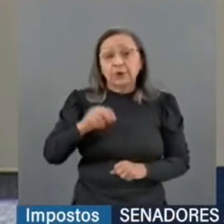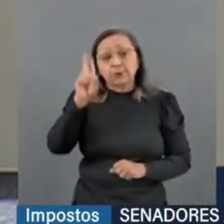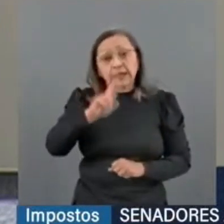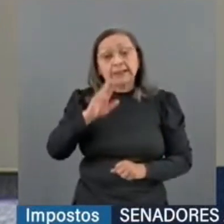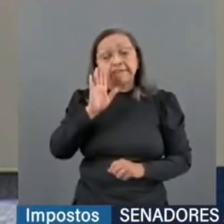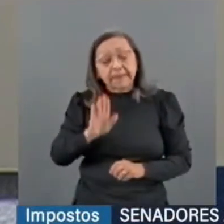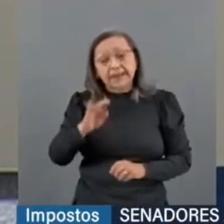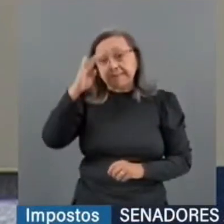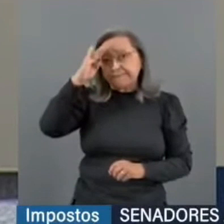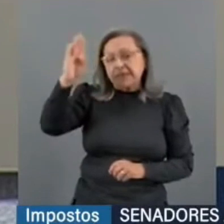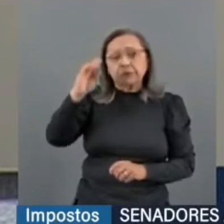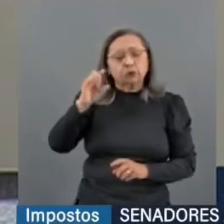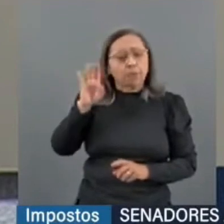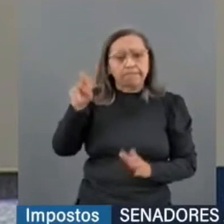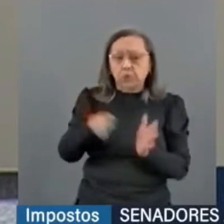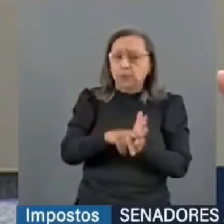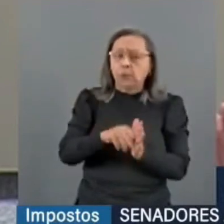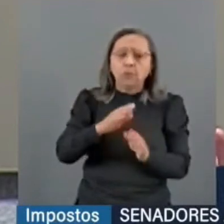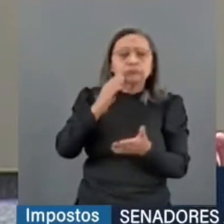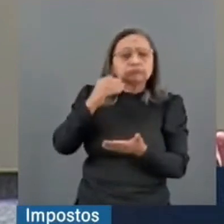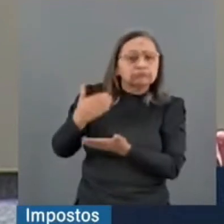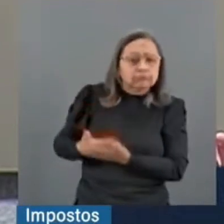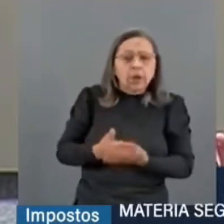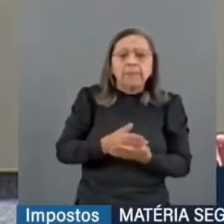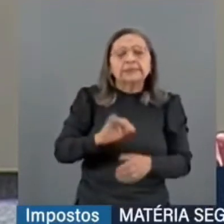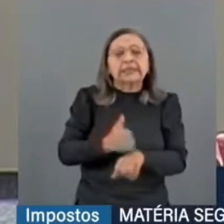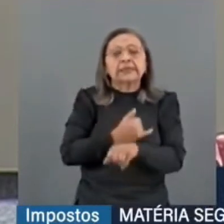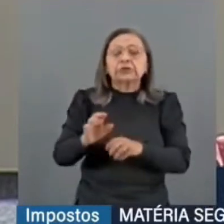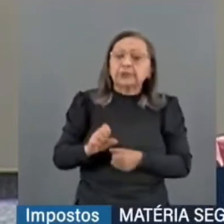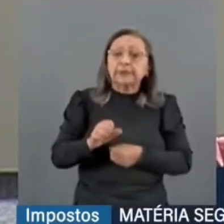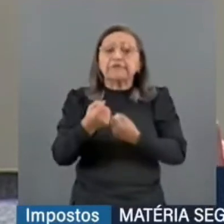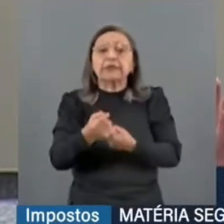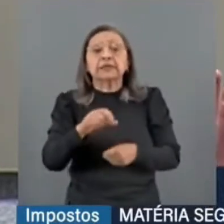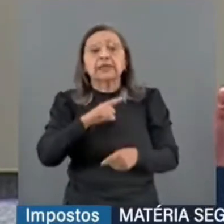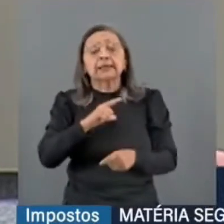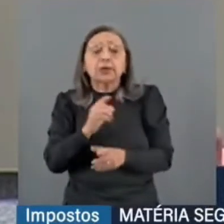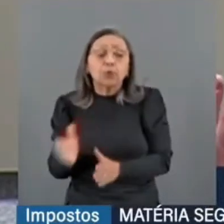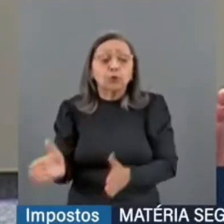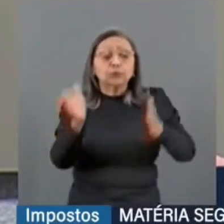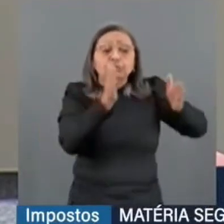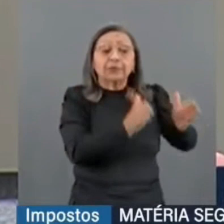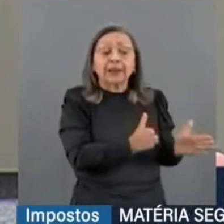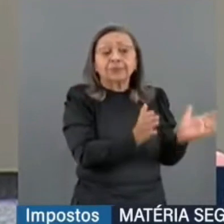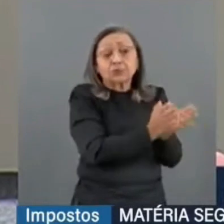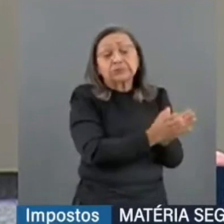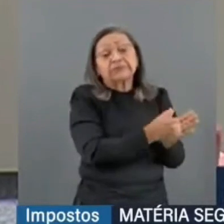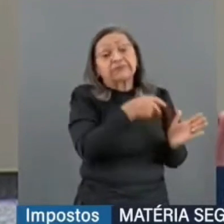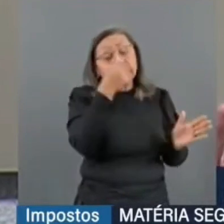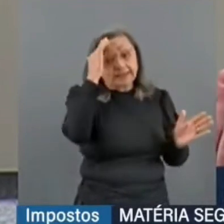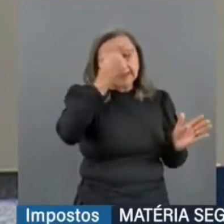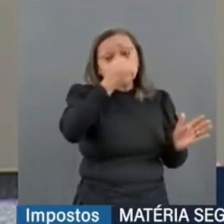como meio de defesa, e há uma outra corrente que entende que, se a prova ilícita,